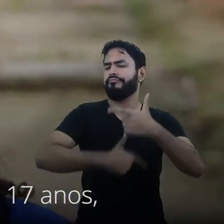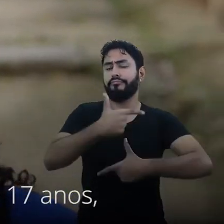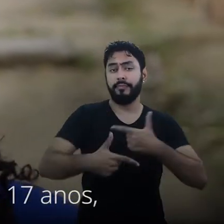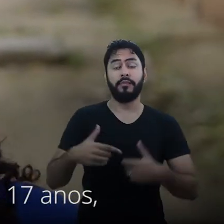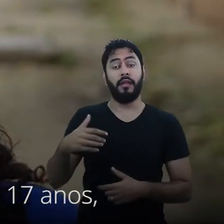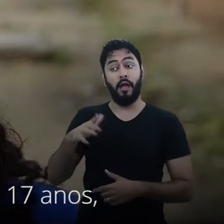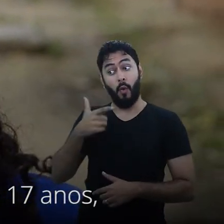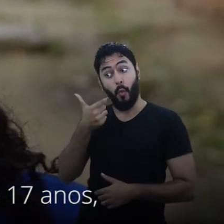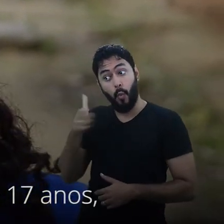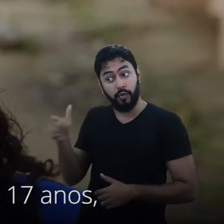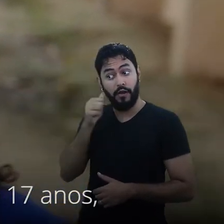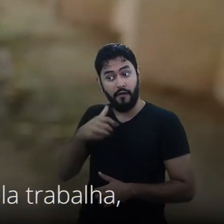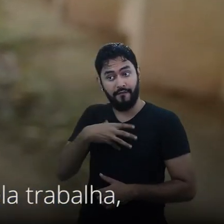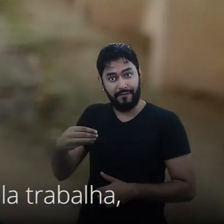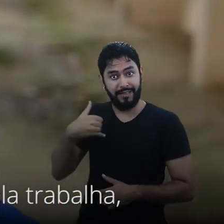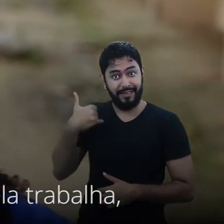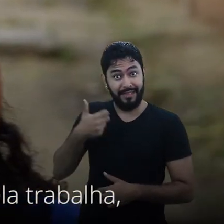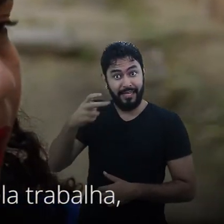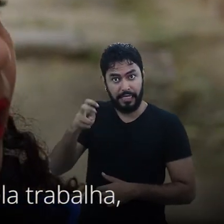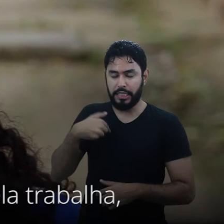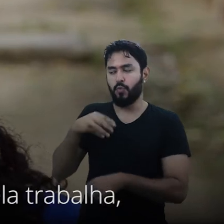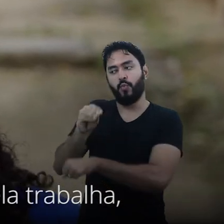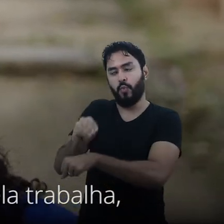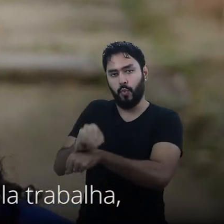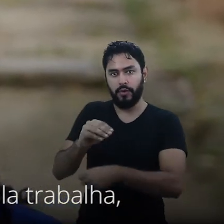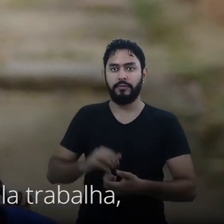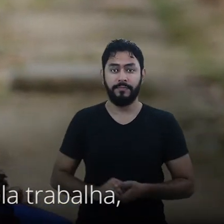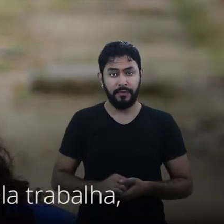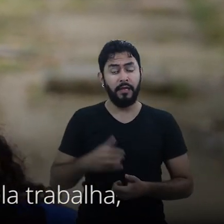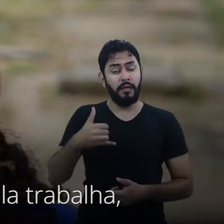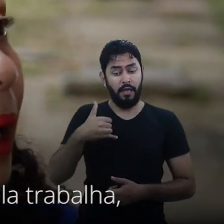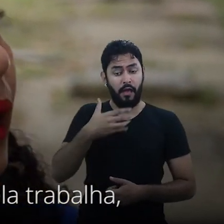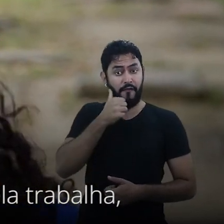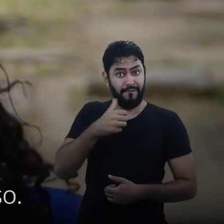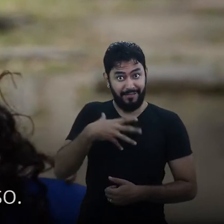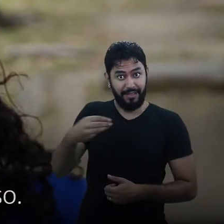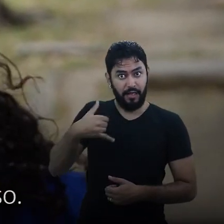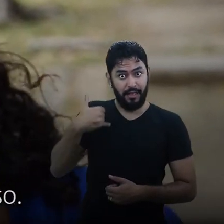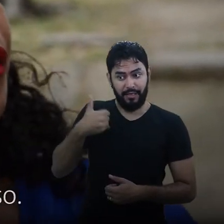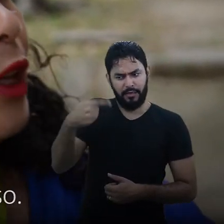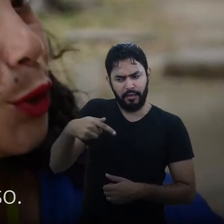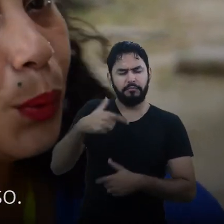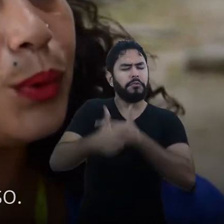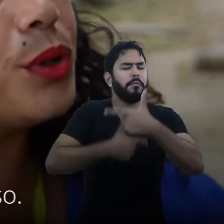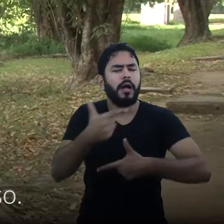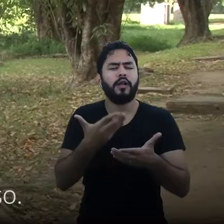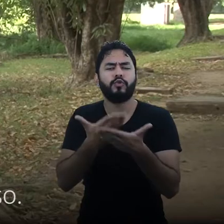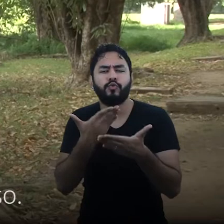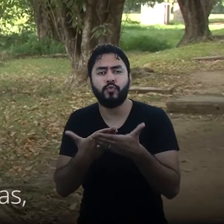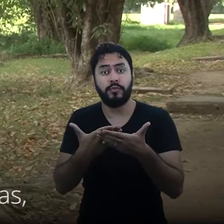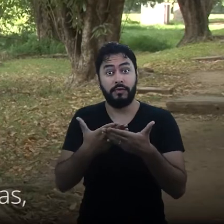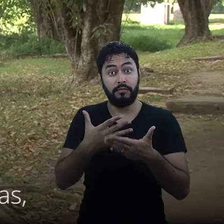Aí hoje eu tenho uma filha que tem 17 anos, é mãe também. E hoje em dia ela trabalha, ela estuda, ela faz curso.